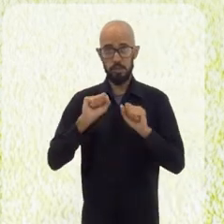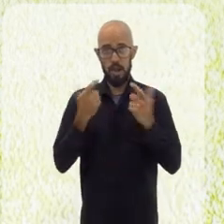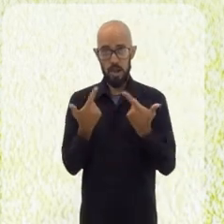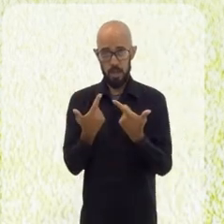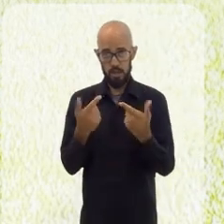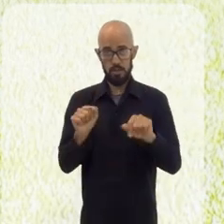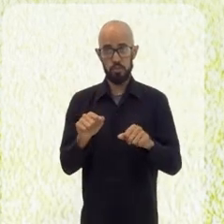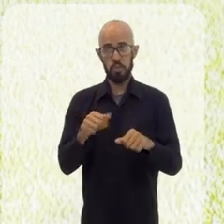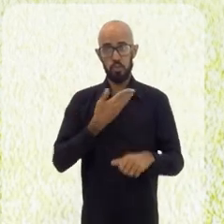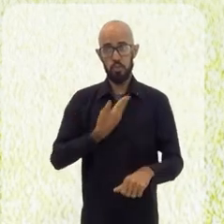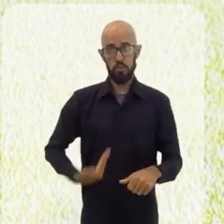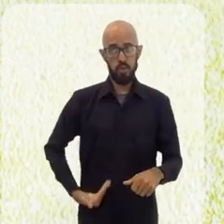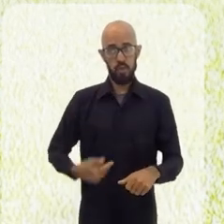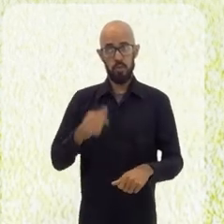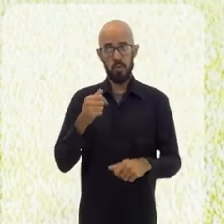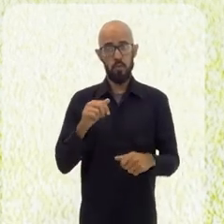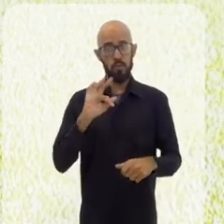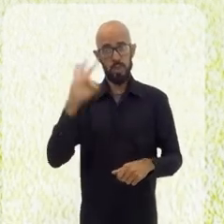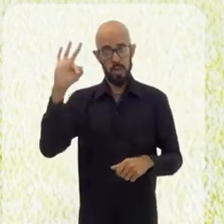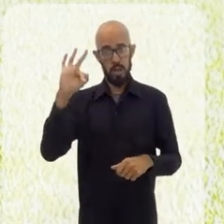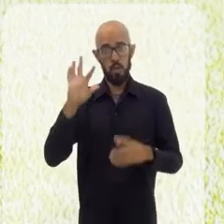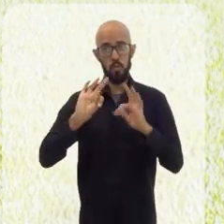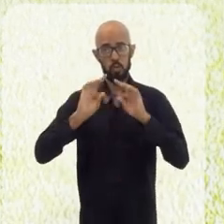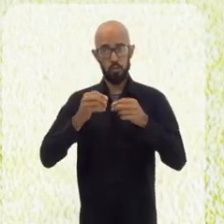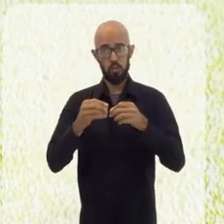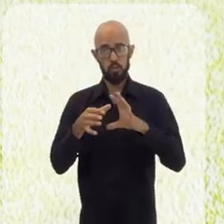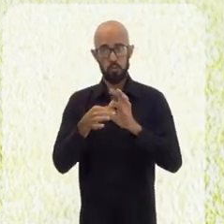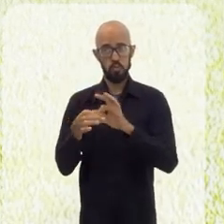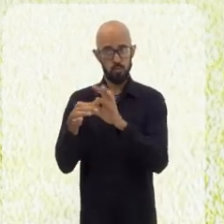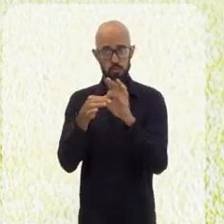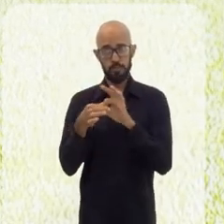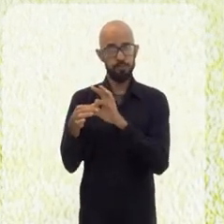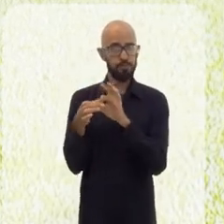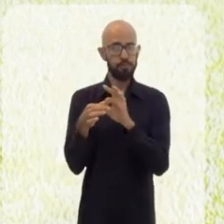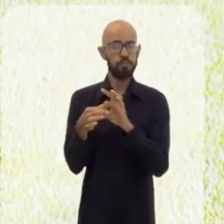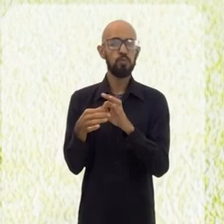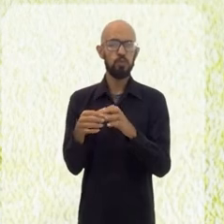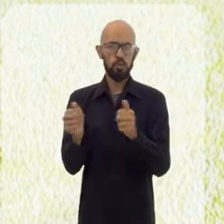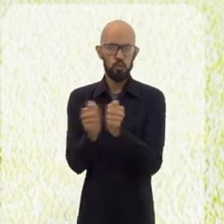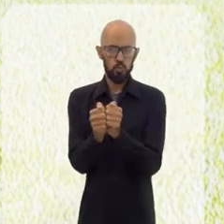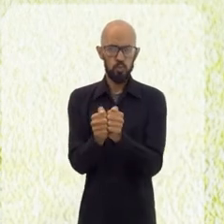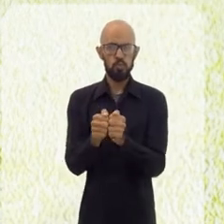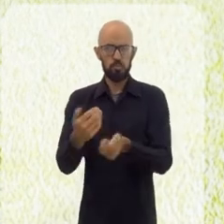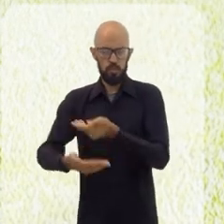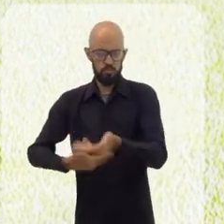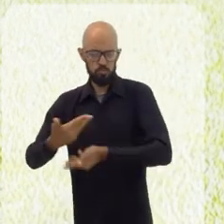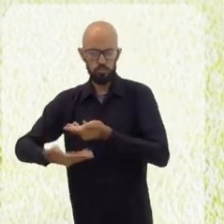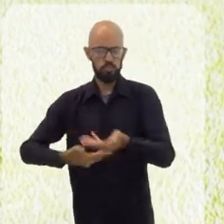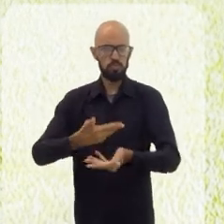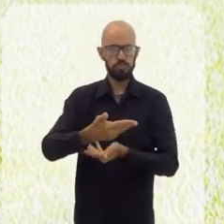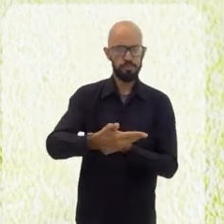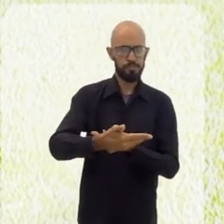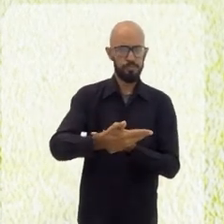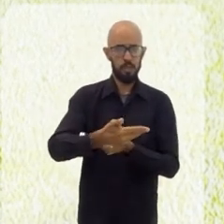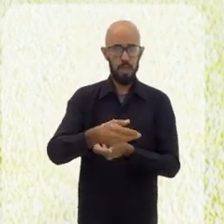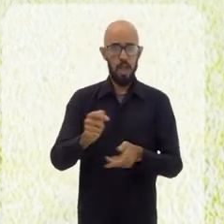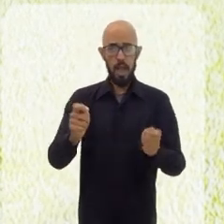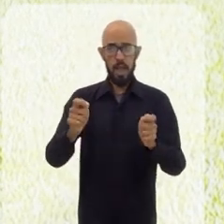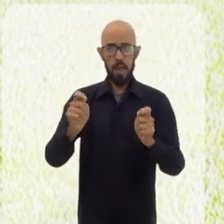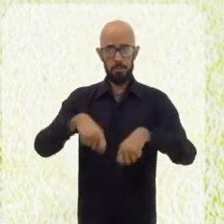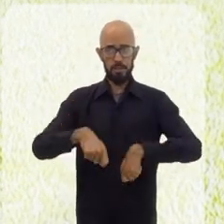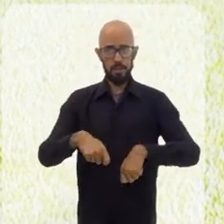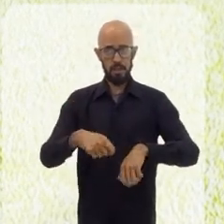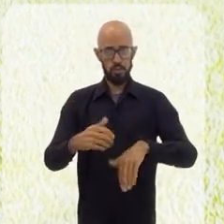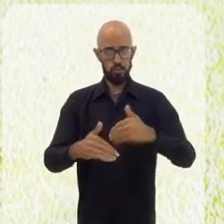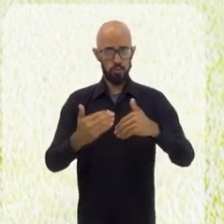Governo Federal, numa situação de muita harmonia. As principais fontes de recursos hoje na nossa cidade